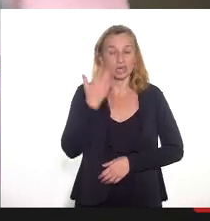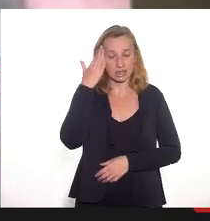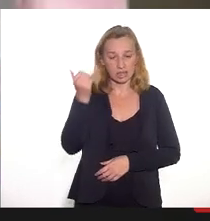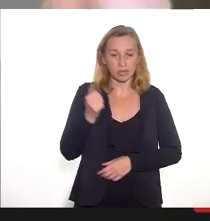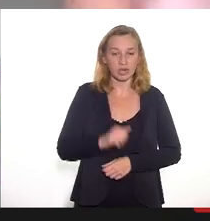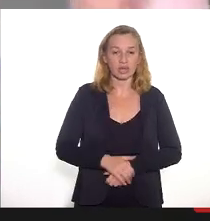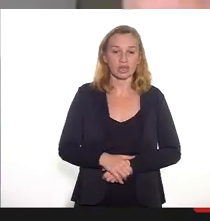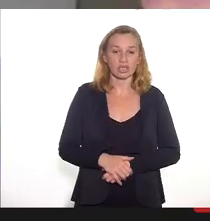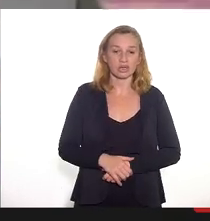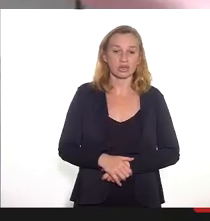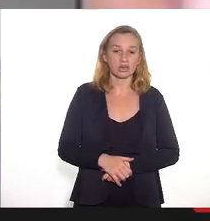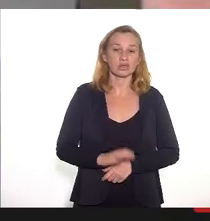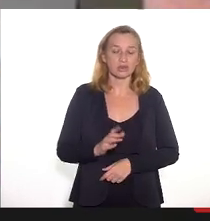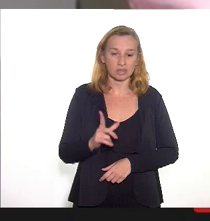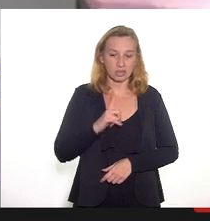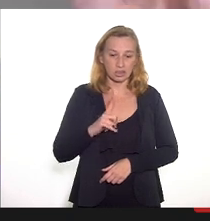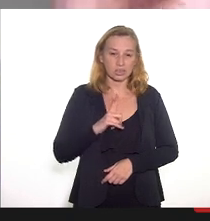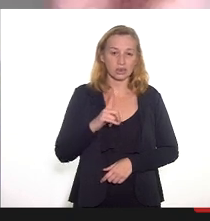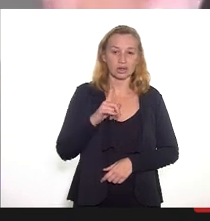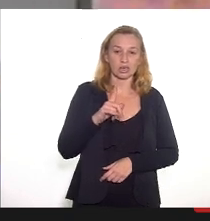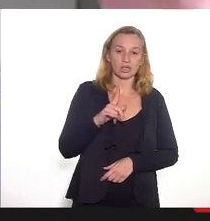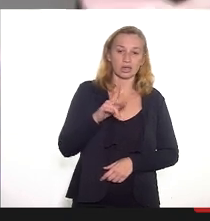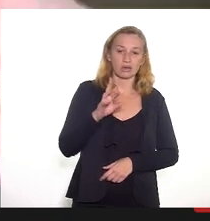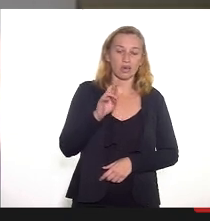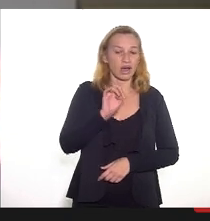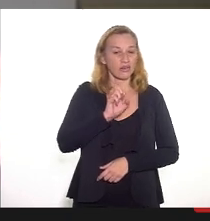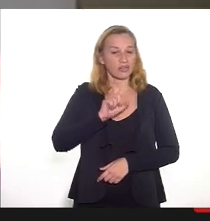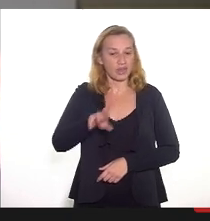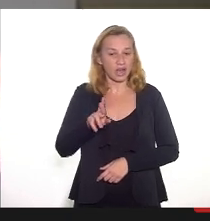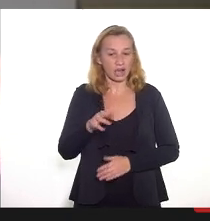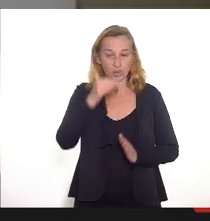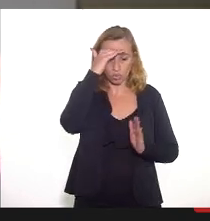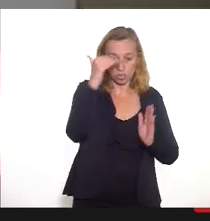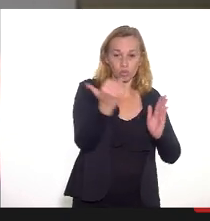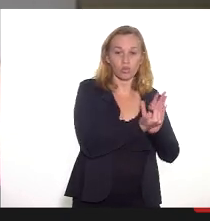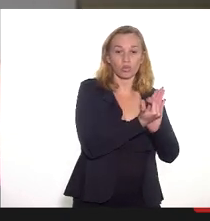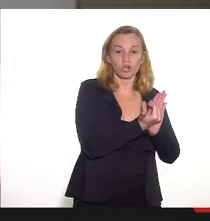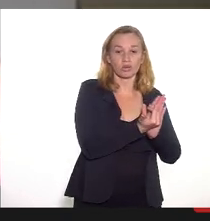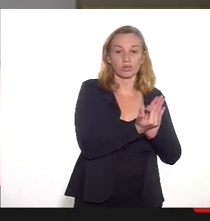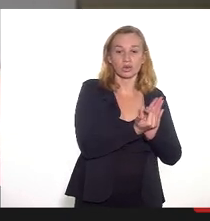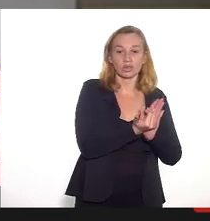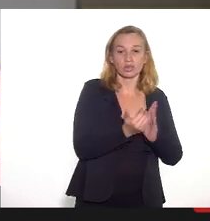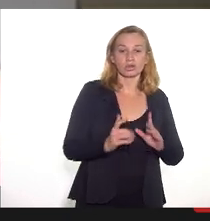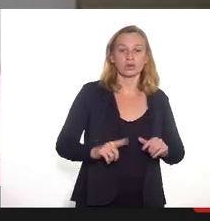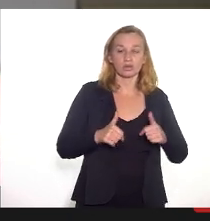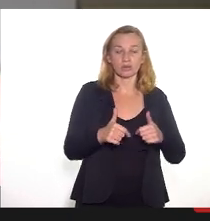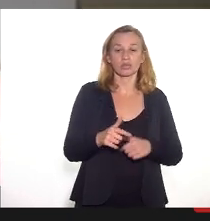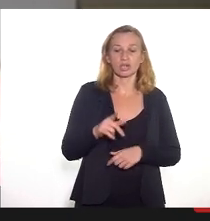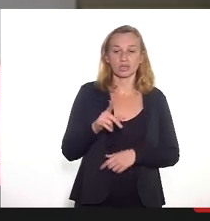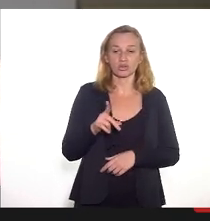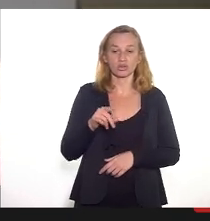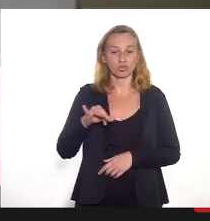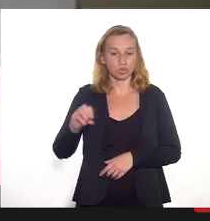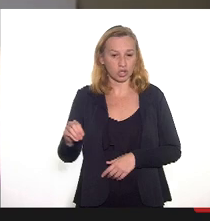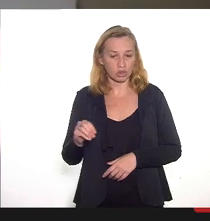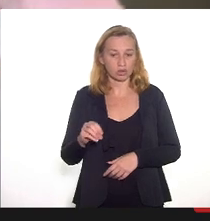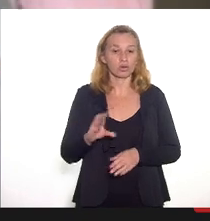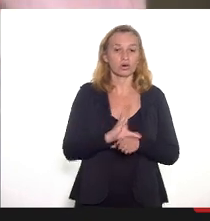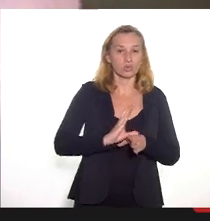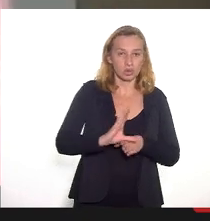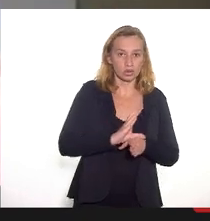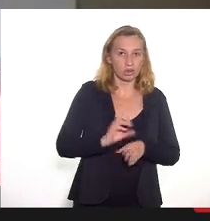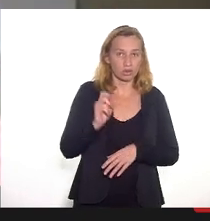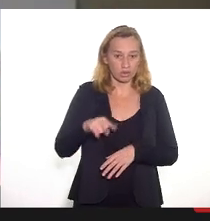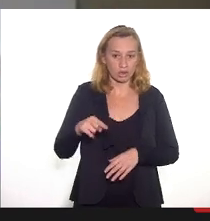se está no radar da Secretaria a questão do cumprimento do mínimo, da aplicação do mínimo constitucional